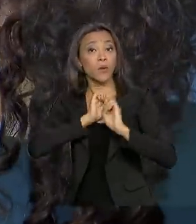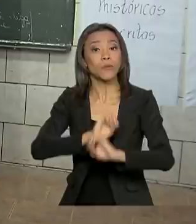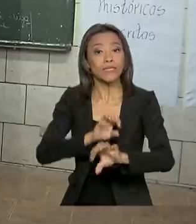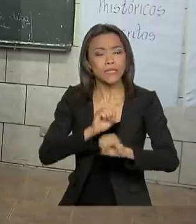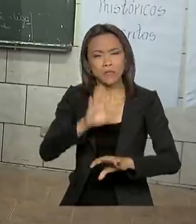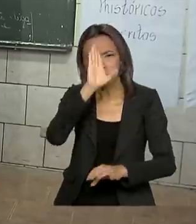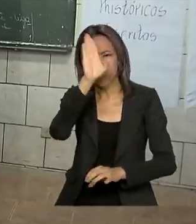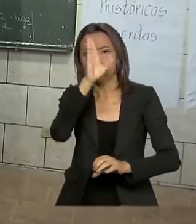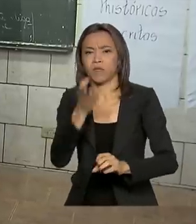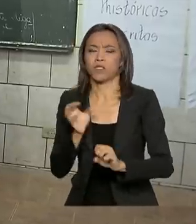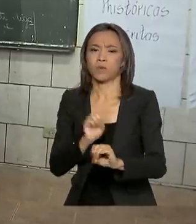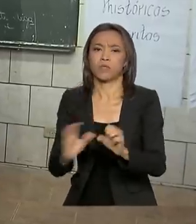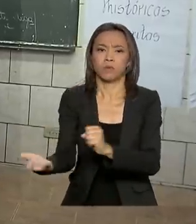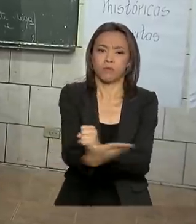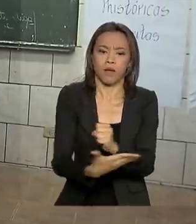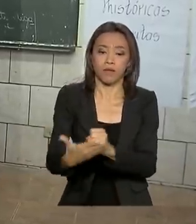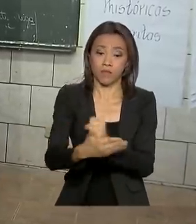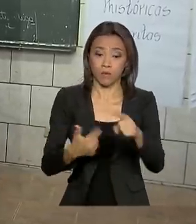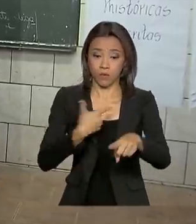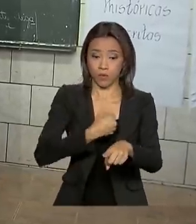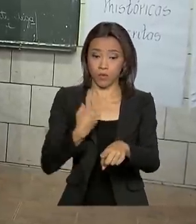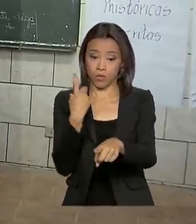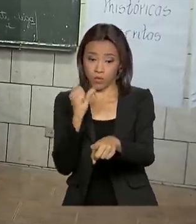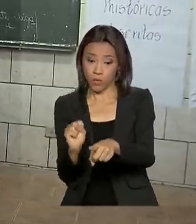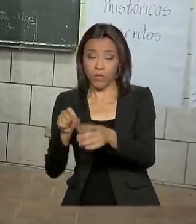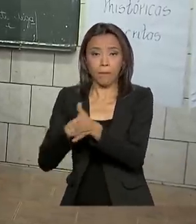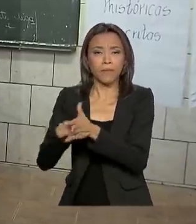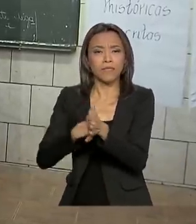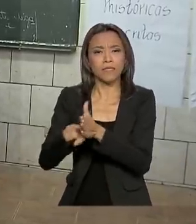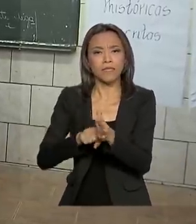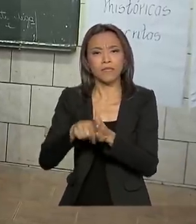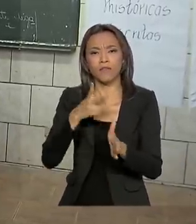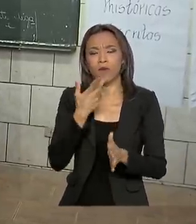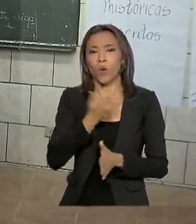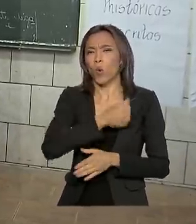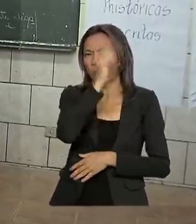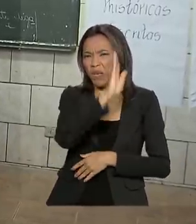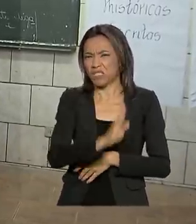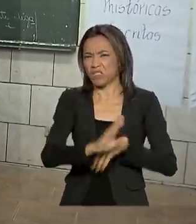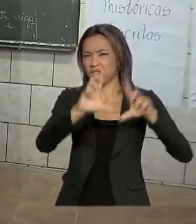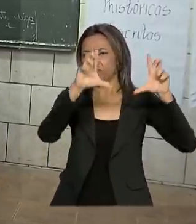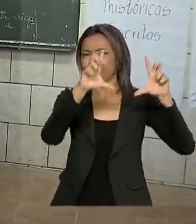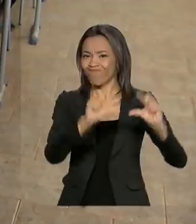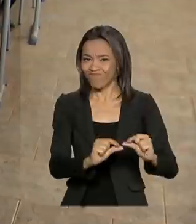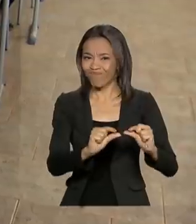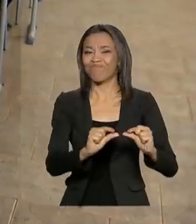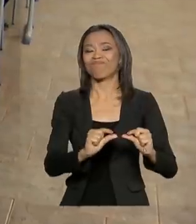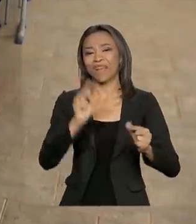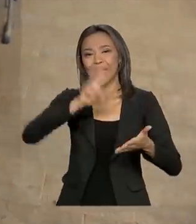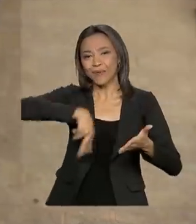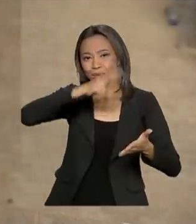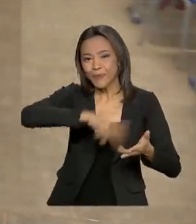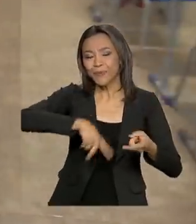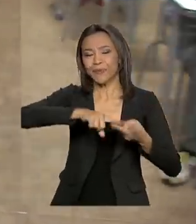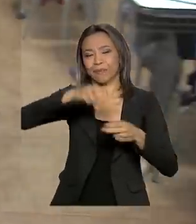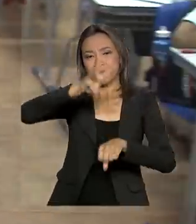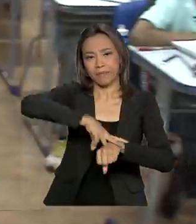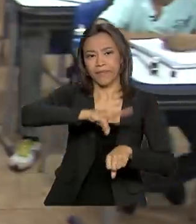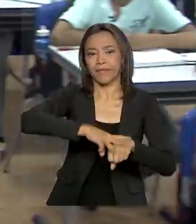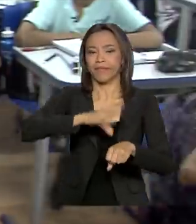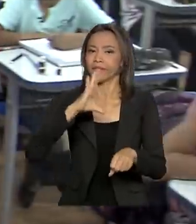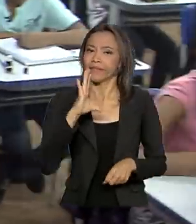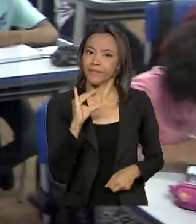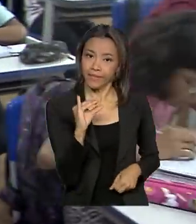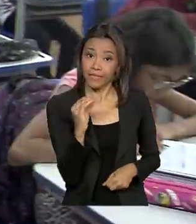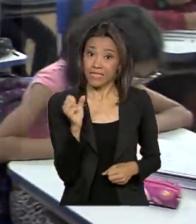básica. Em 2018, o estudo apontou que o Brasil tem baixo desempenho em leitura, matemática e ciências,